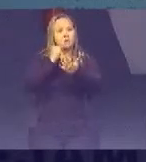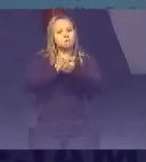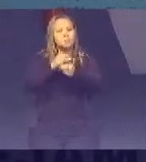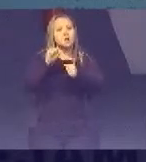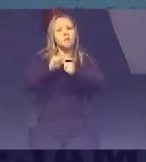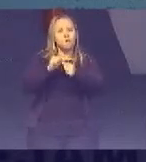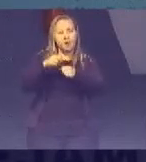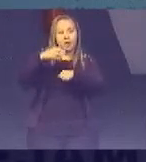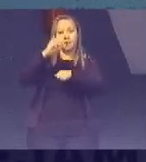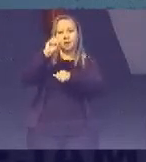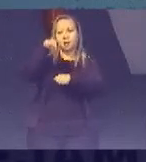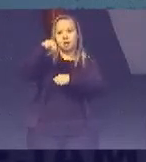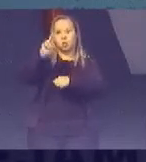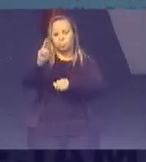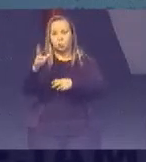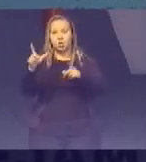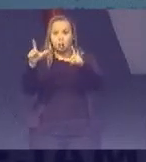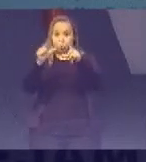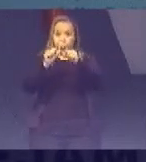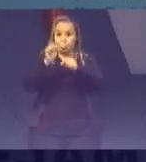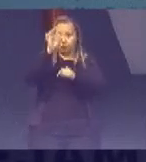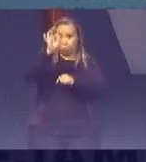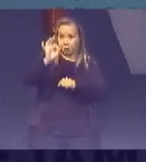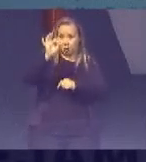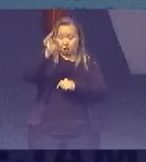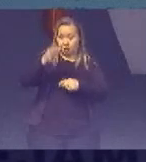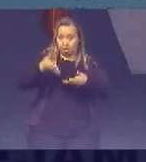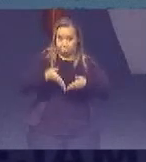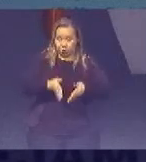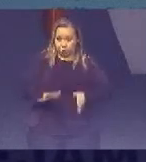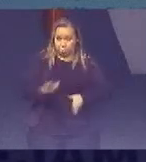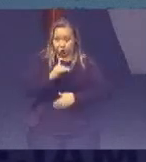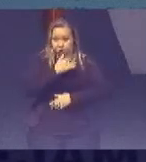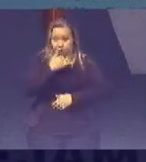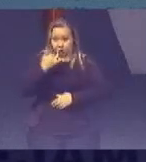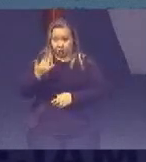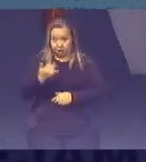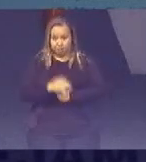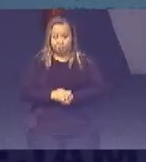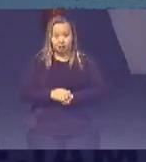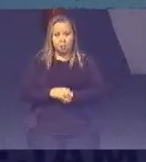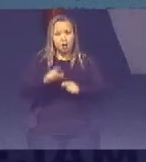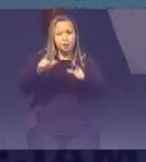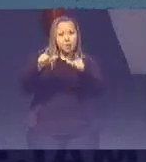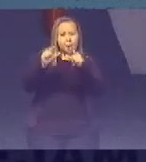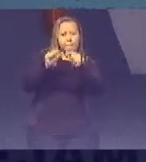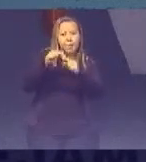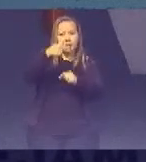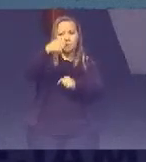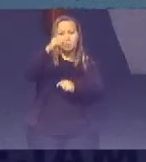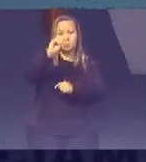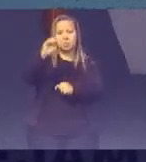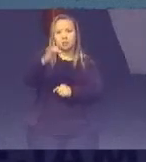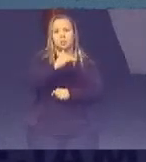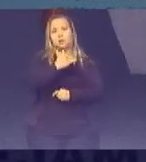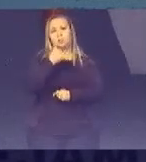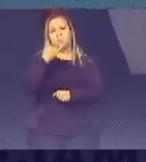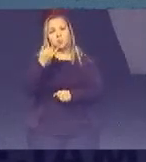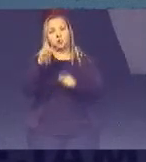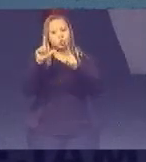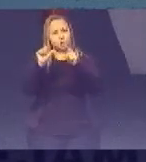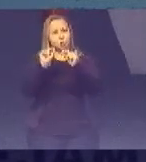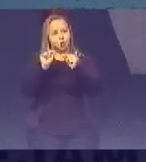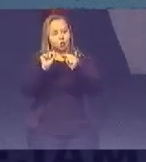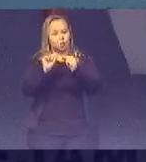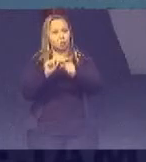Reduzir a taxa De mortalidade Materna global Para menos De 70 mortes Por 100 mil Nascidos vivos Ou seja O Brasil